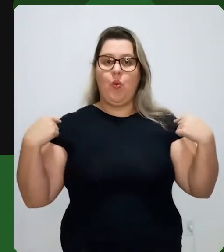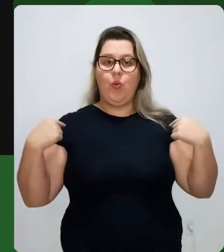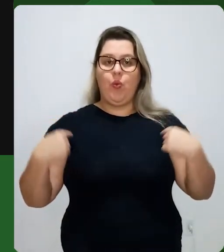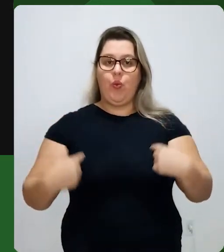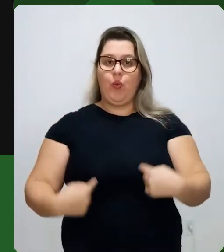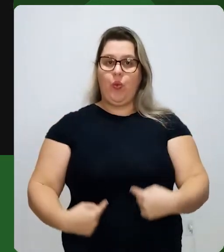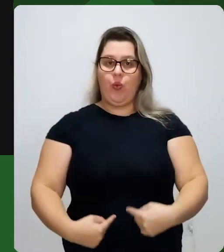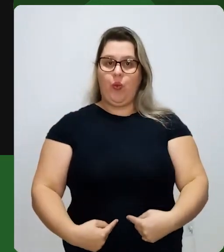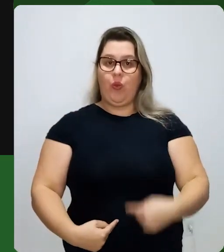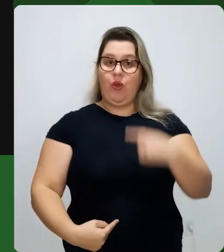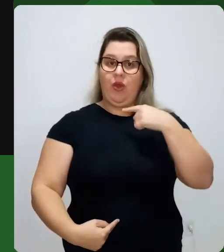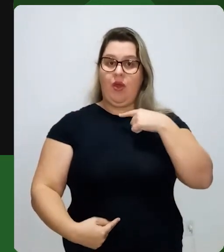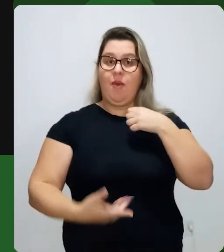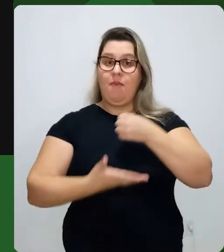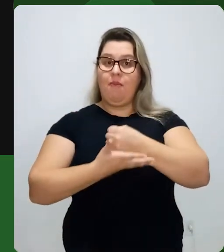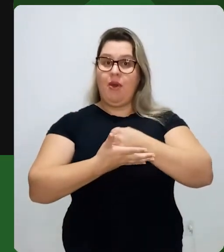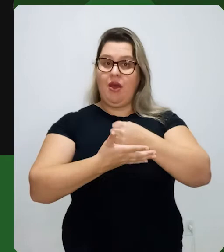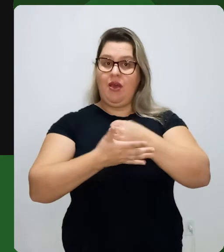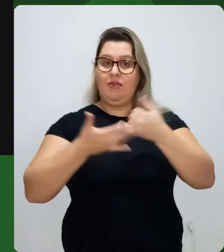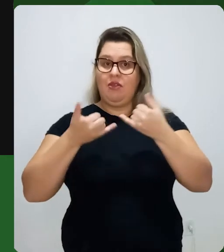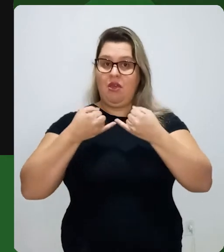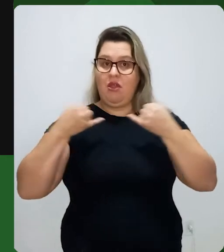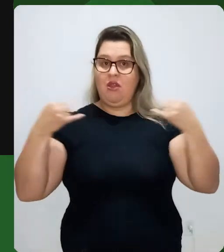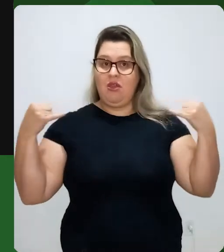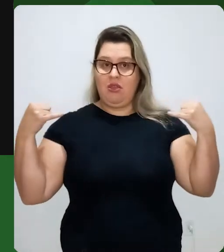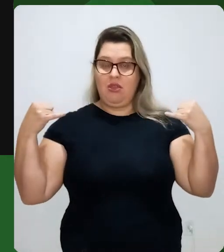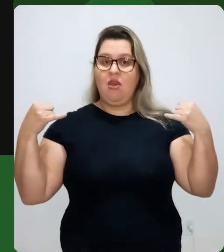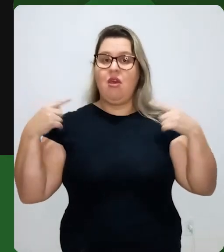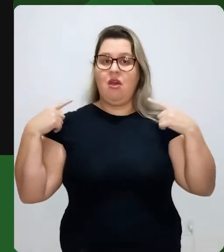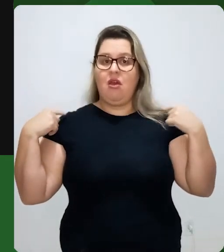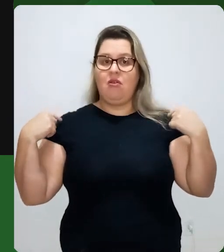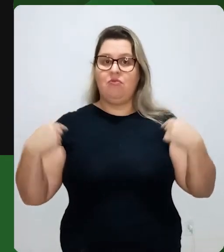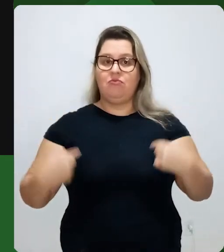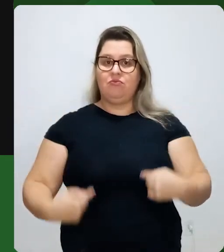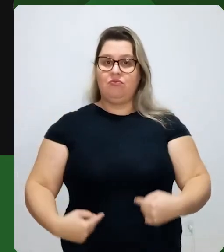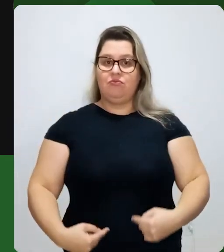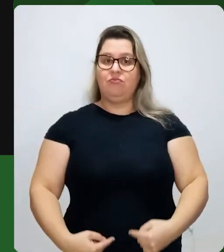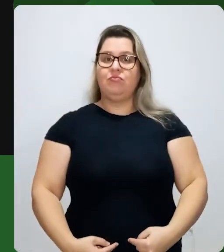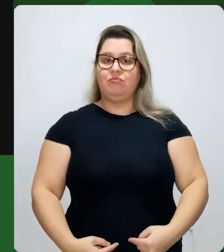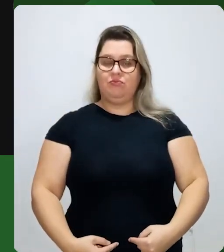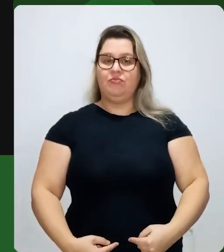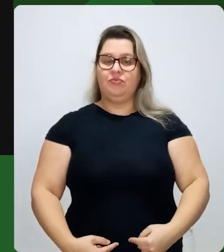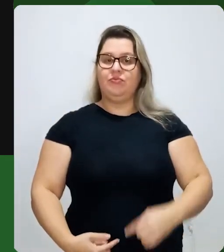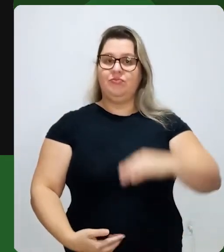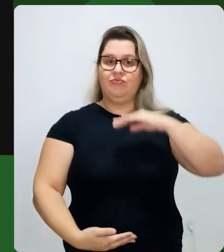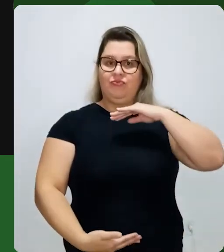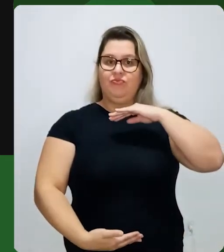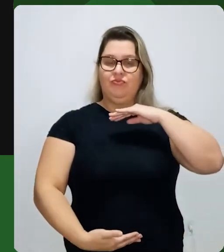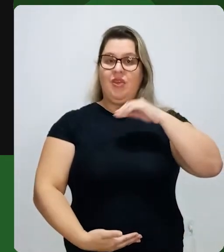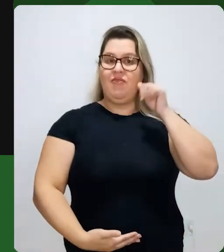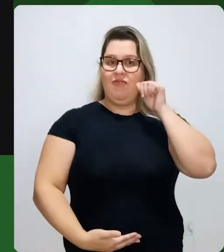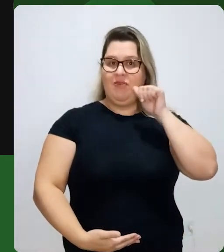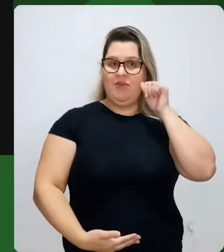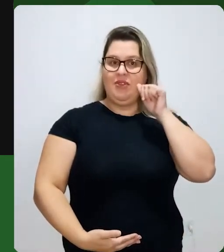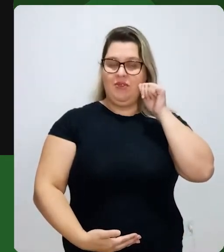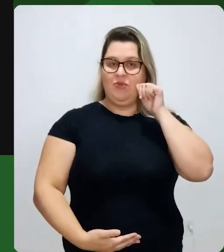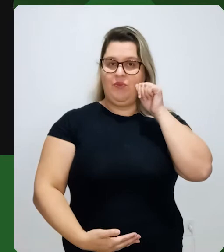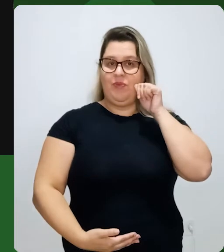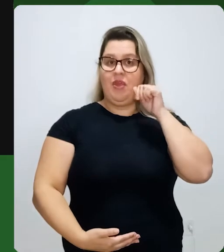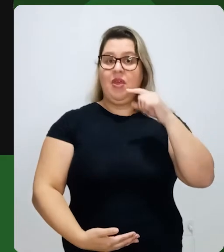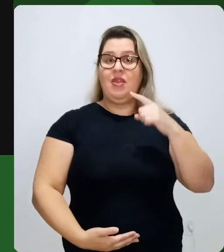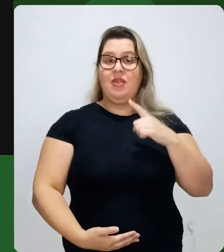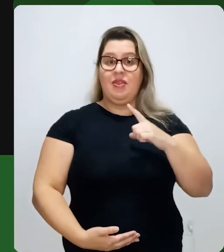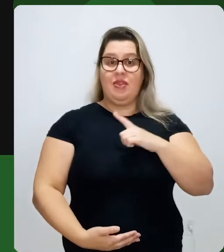ombros, forma o tórax feminino. A ponta do triângulo, no final do terceiro espaço,